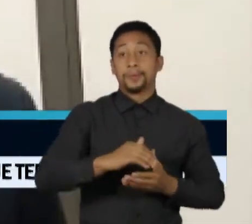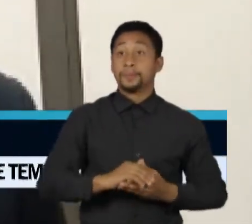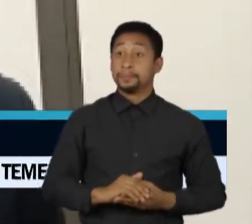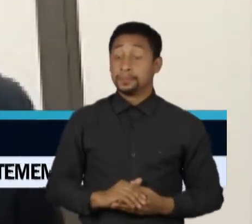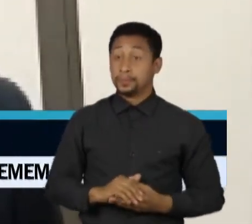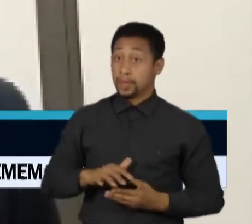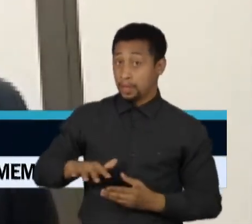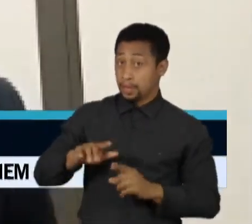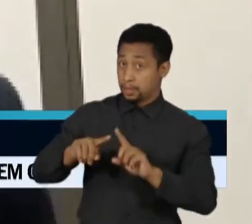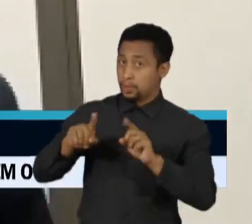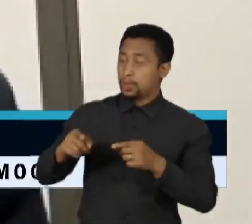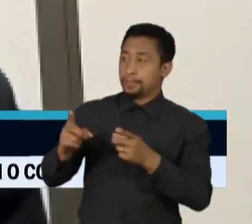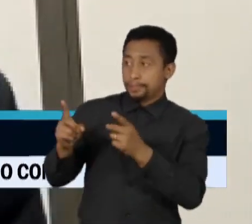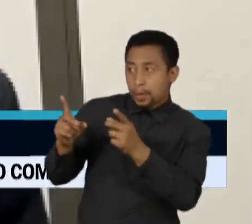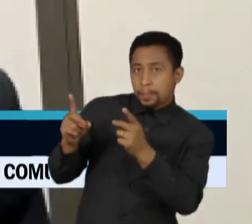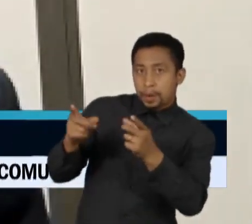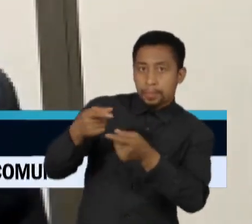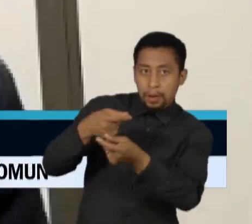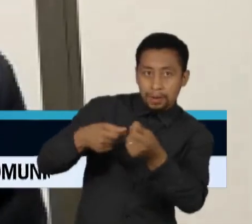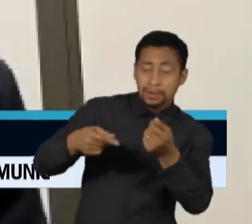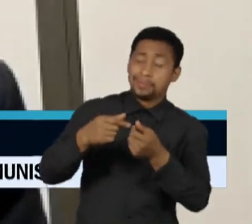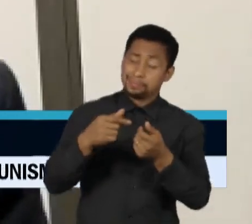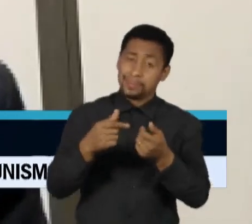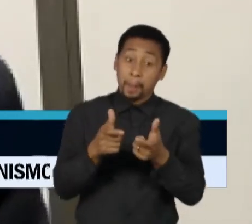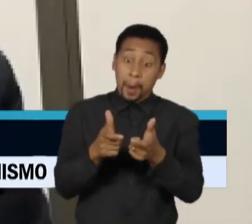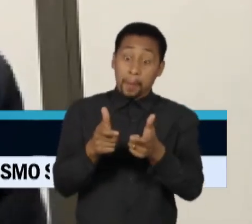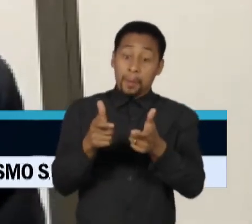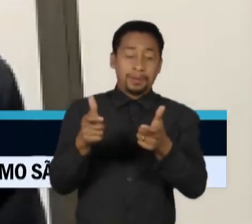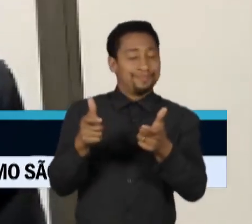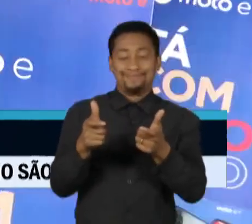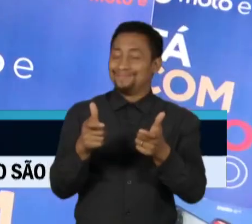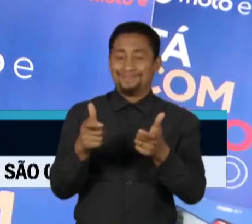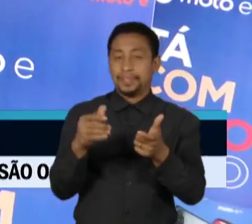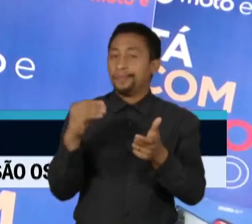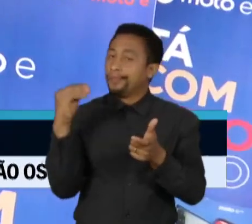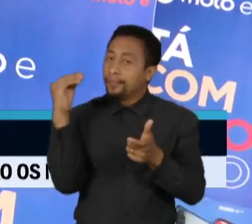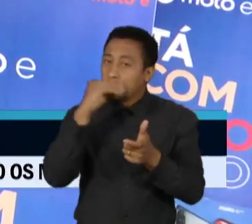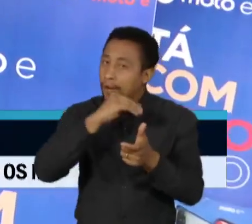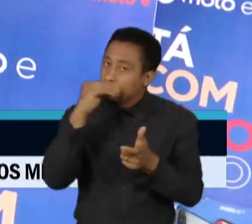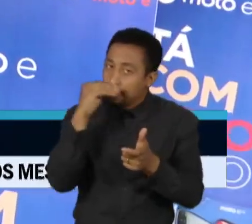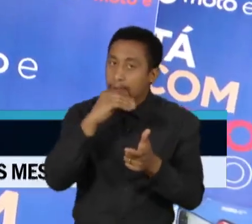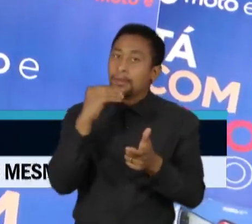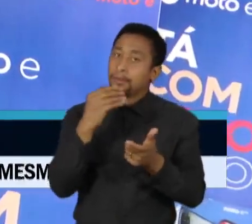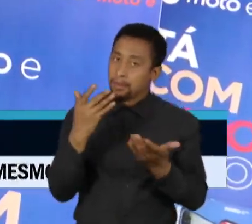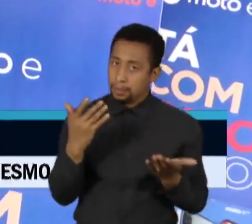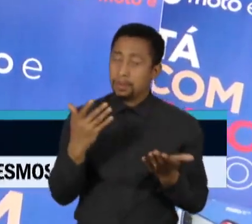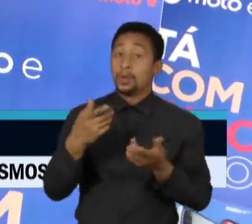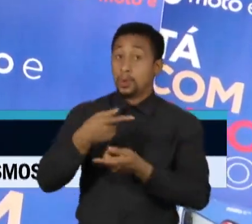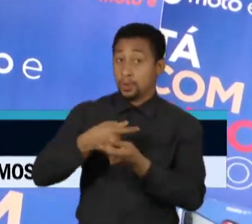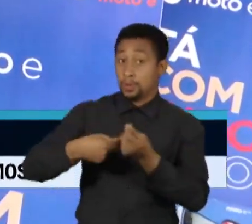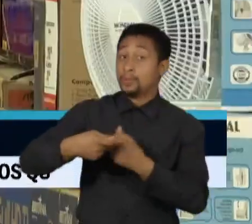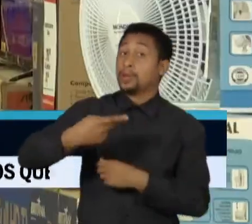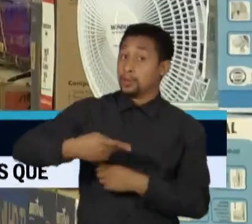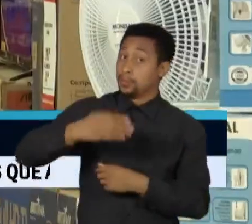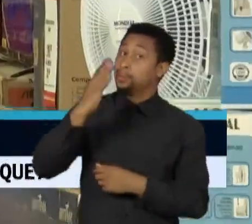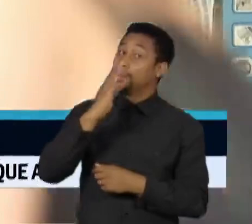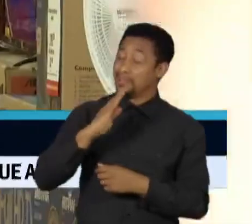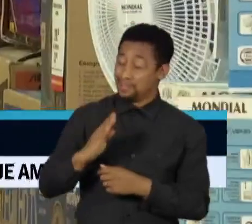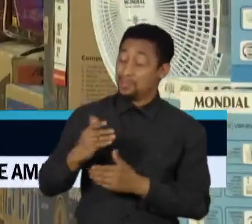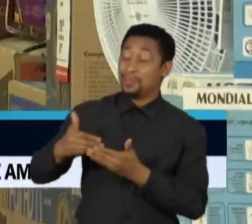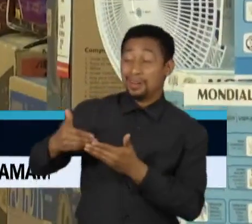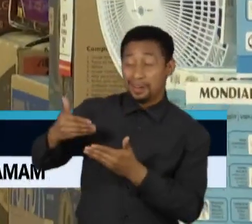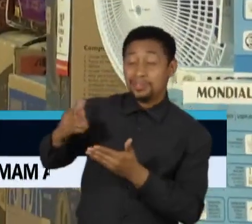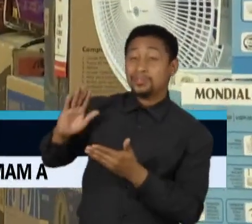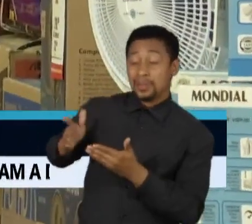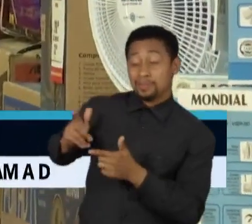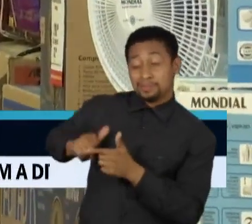mais um ano, aliás, de crescimento fraco. Infelizmente, porque a nossa economia já há alguns anos vem sofrendo